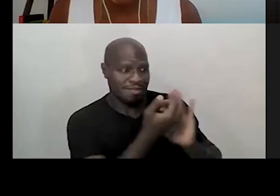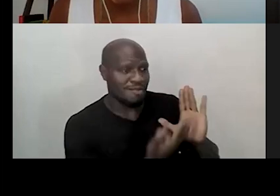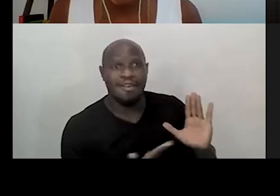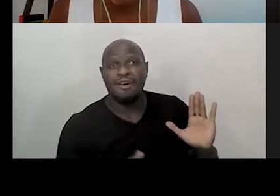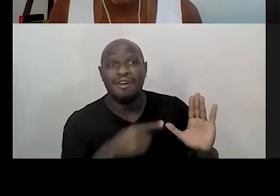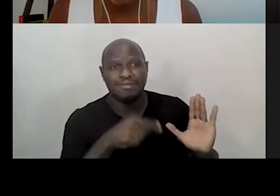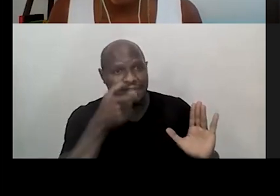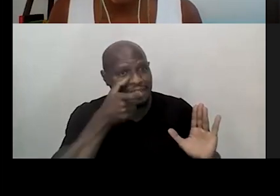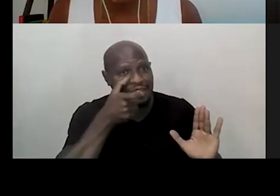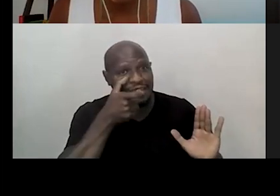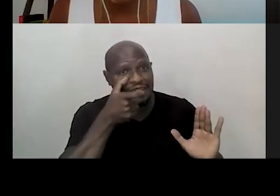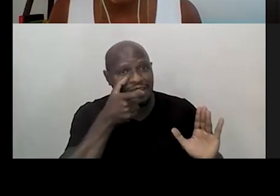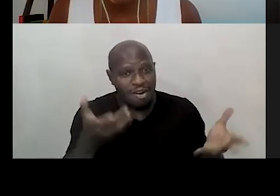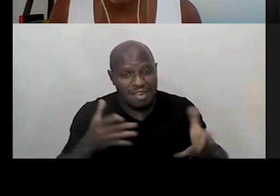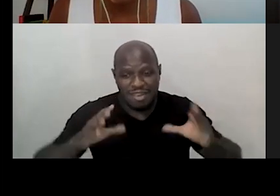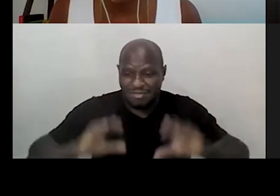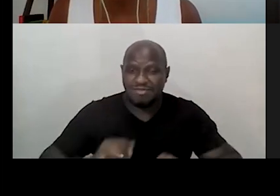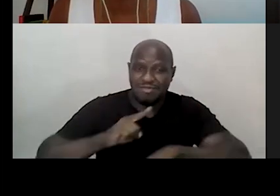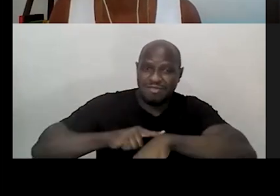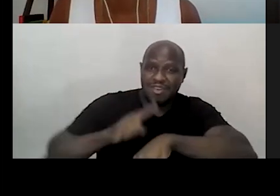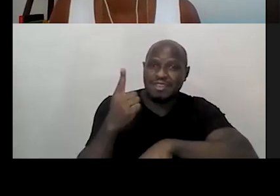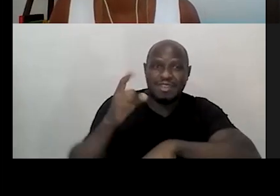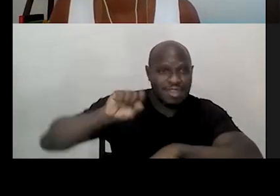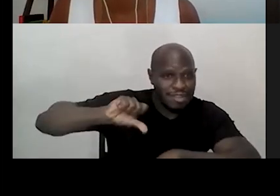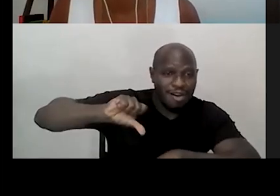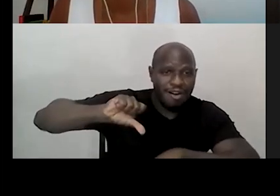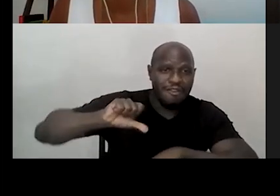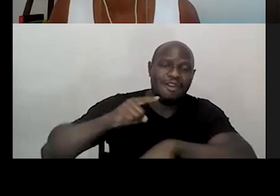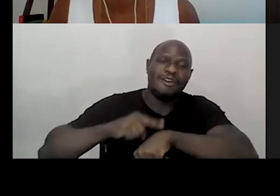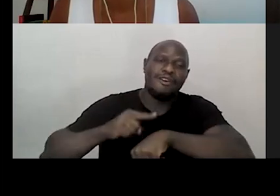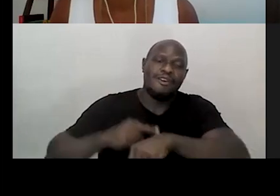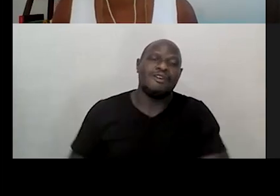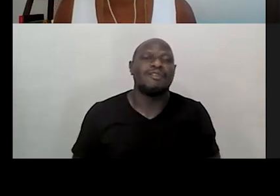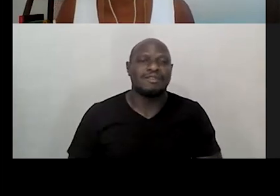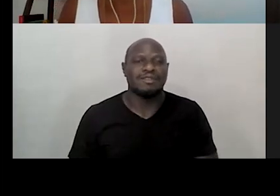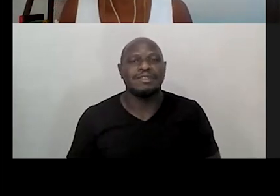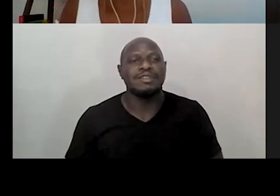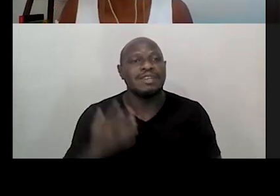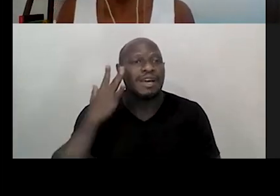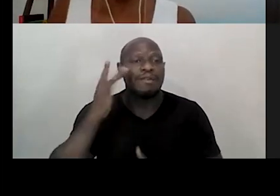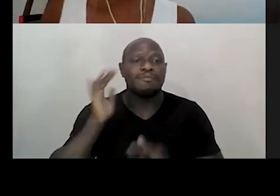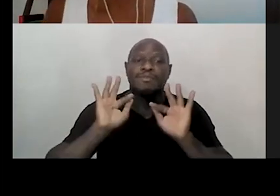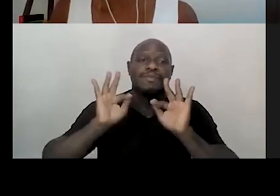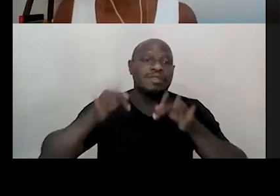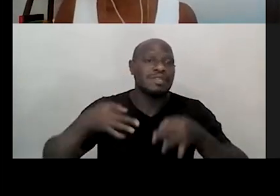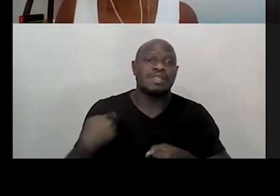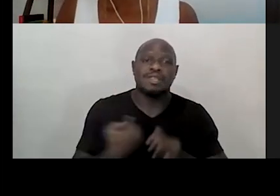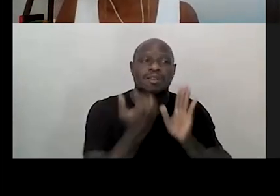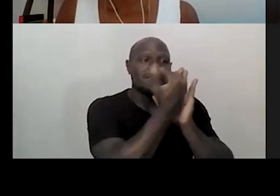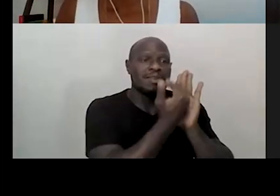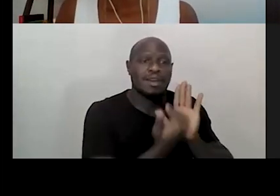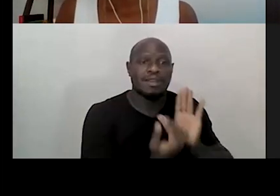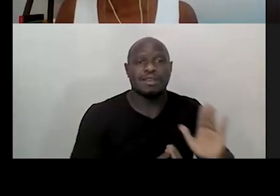verem hoje à noite às 19 horas no YouTube do Sesc Circo Mistério e amanhã encerramento da nossa programação ao vivo.